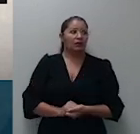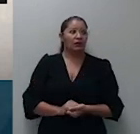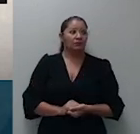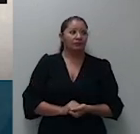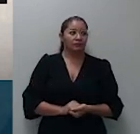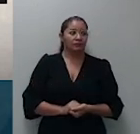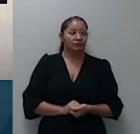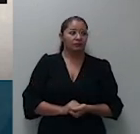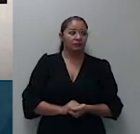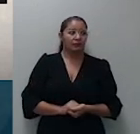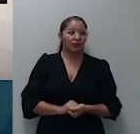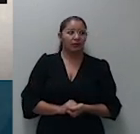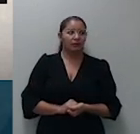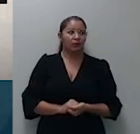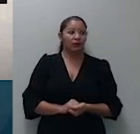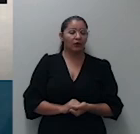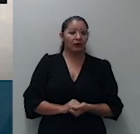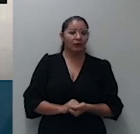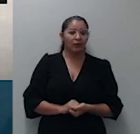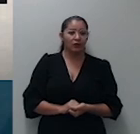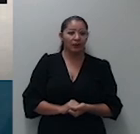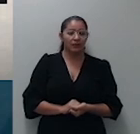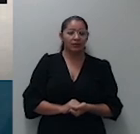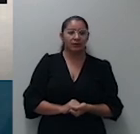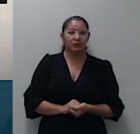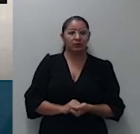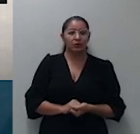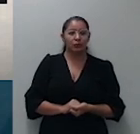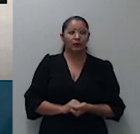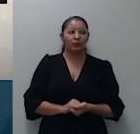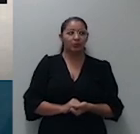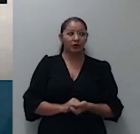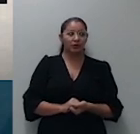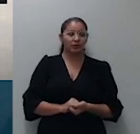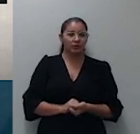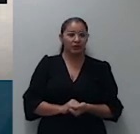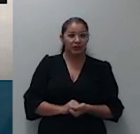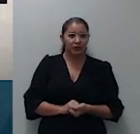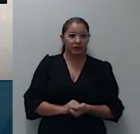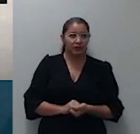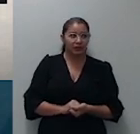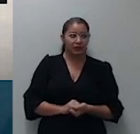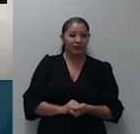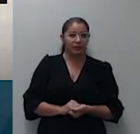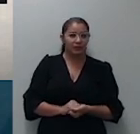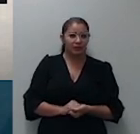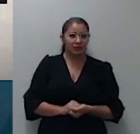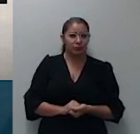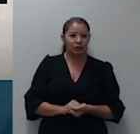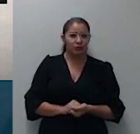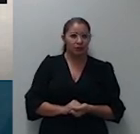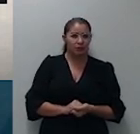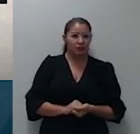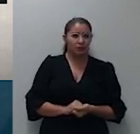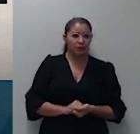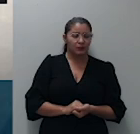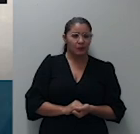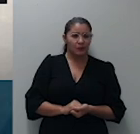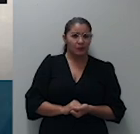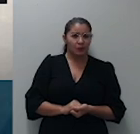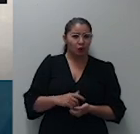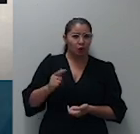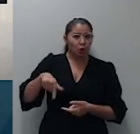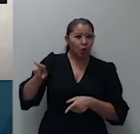tendo rejeitado o ingresso da União no feito e encaminhado os autos à justiça do distrito federal antes mesmo de a União